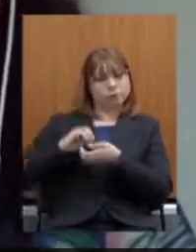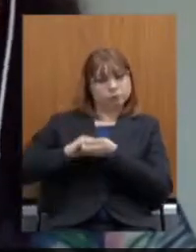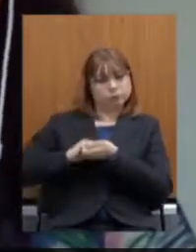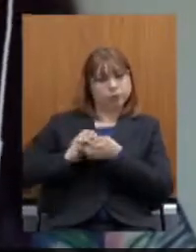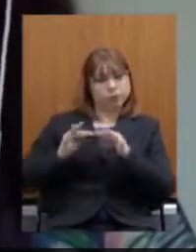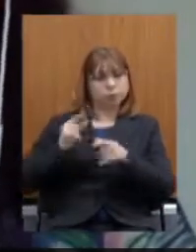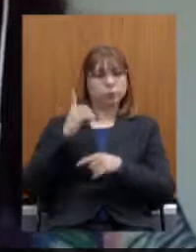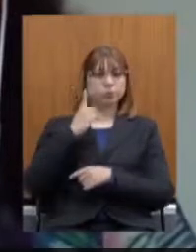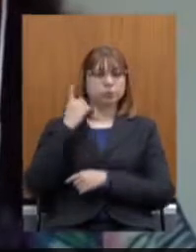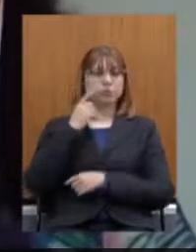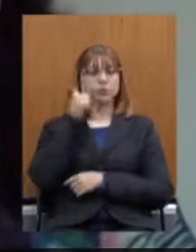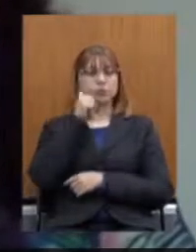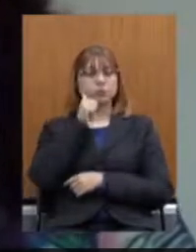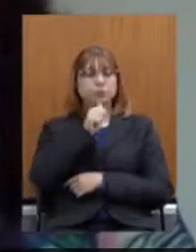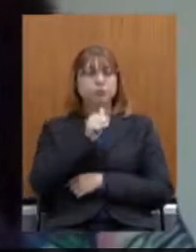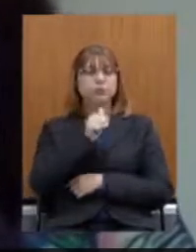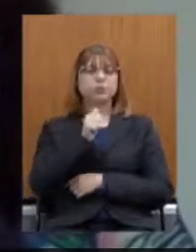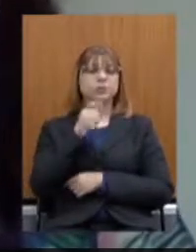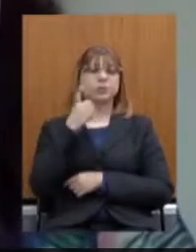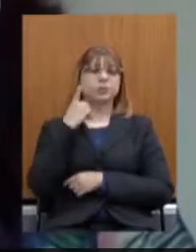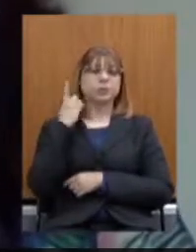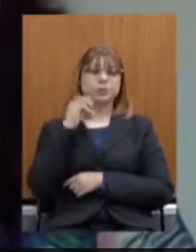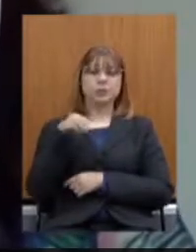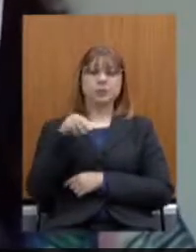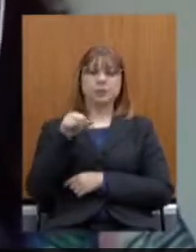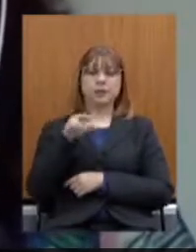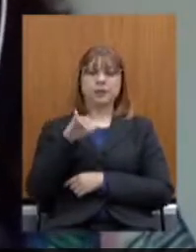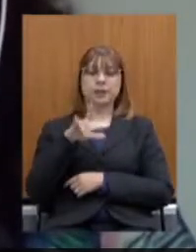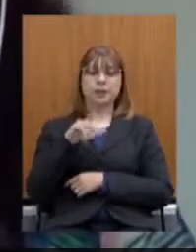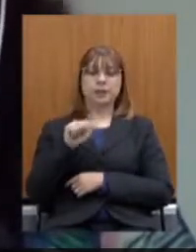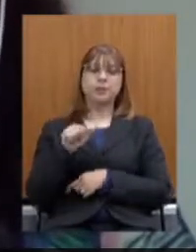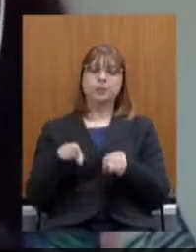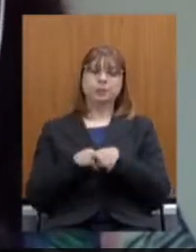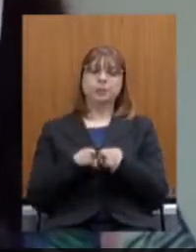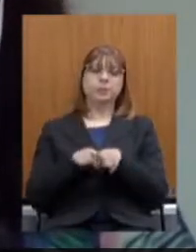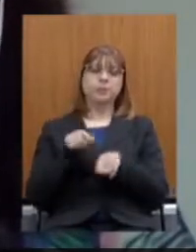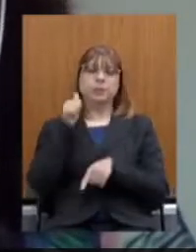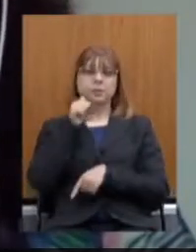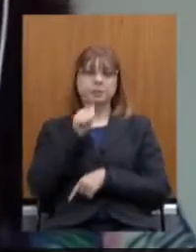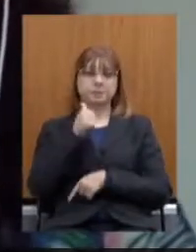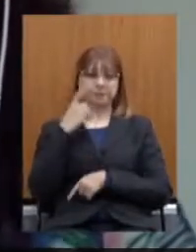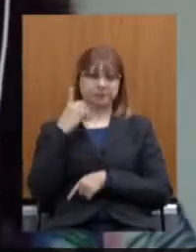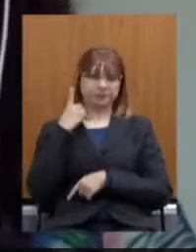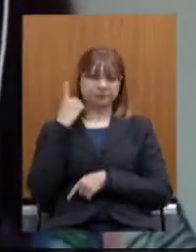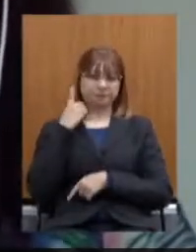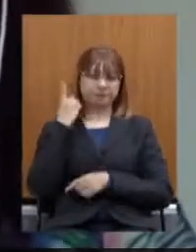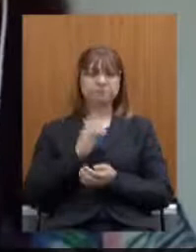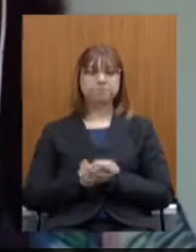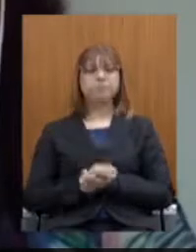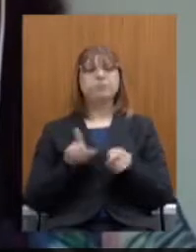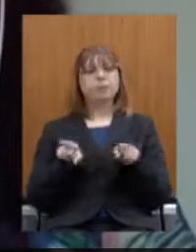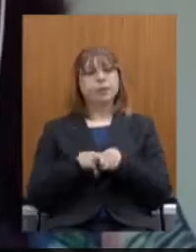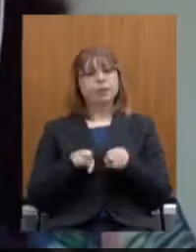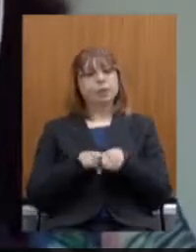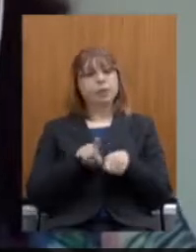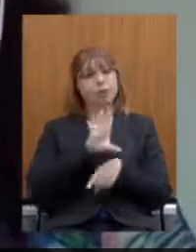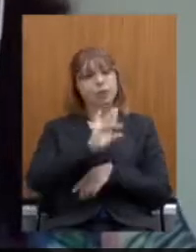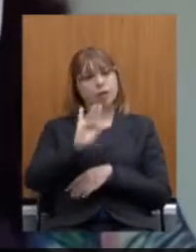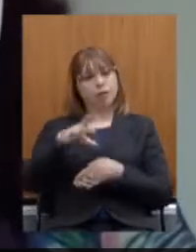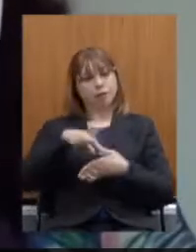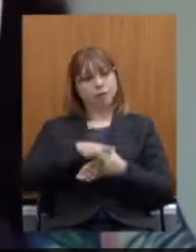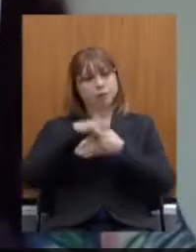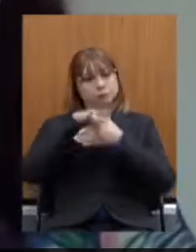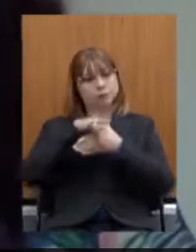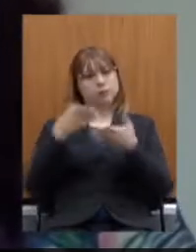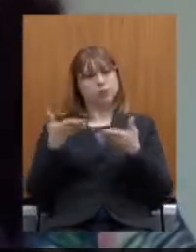Cumprimento a deputada Marília e, em seu nome, as deputadas. Cumprimento as lideranças que acompanham